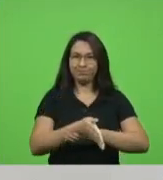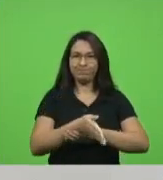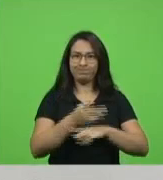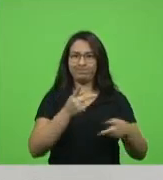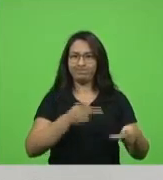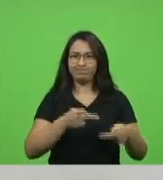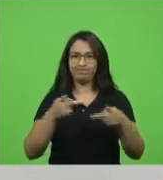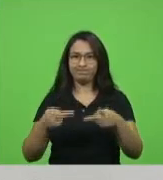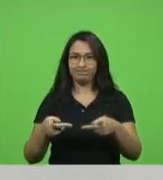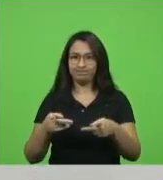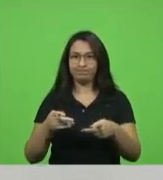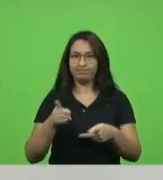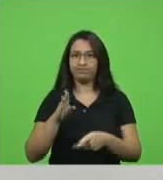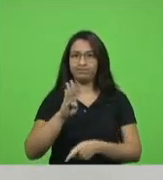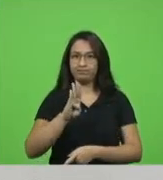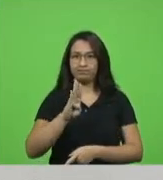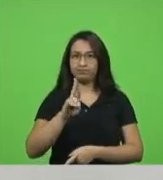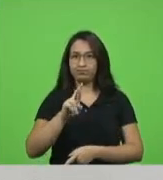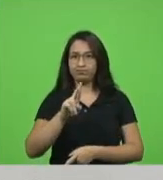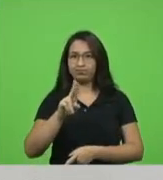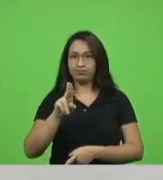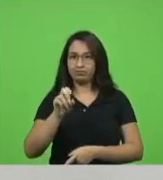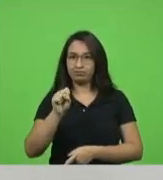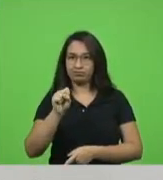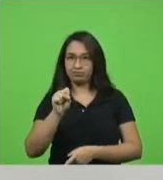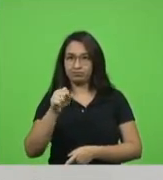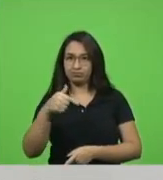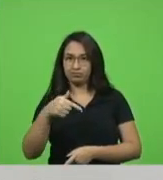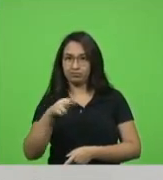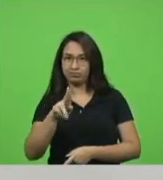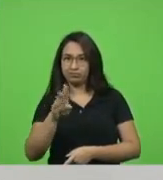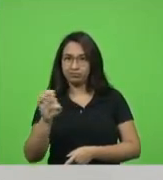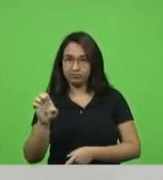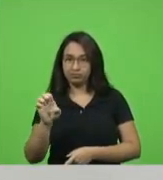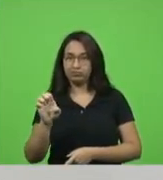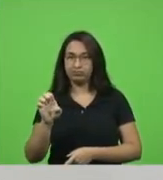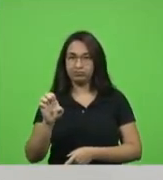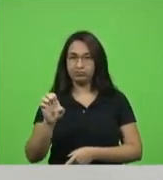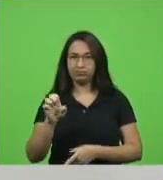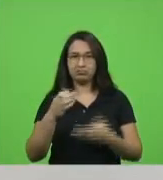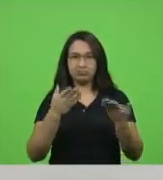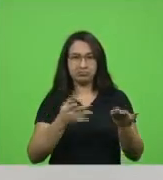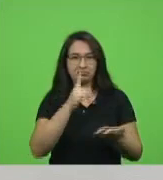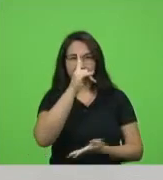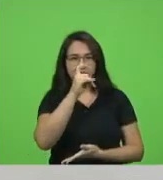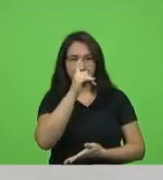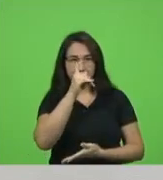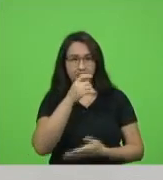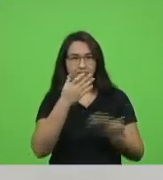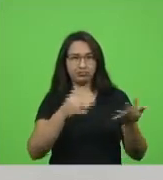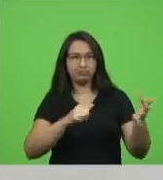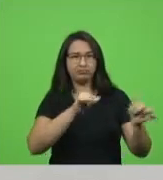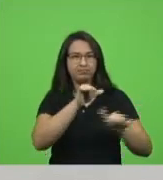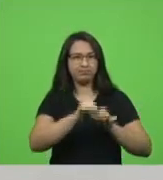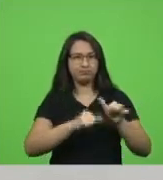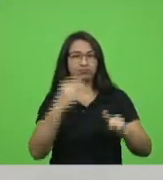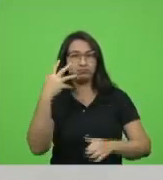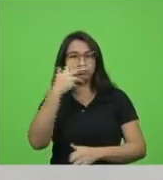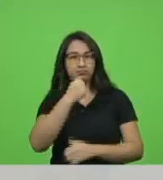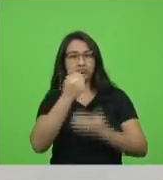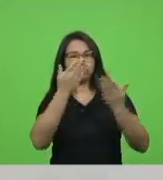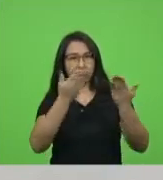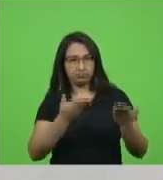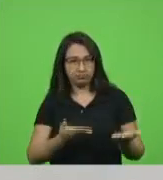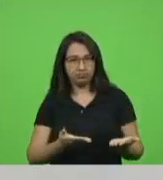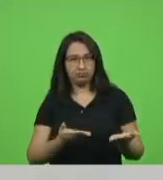hospital a Zambuja muito bem administrado diga-se de passagem reformado que tem o apoio do